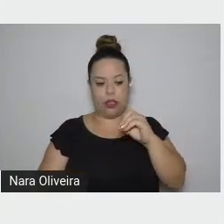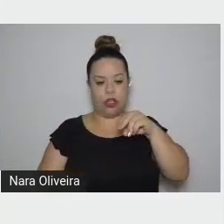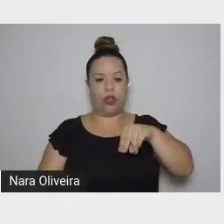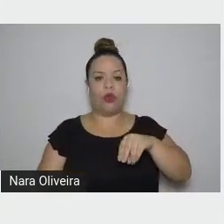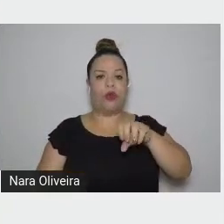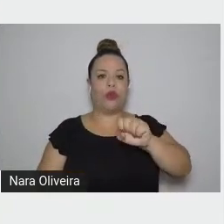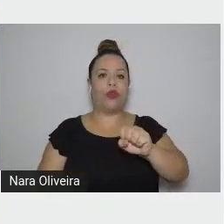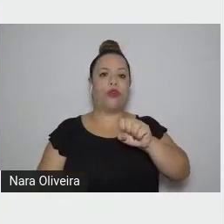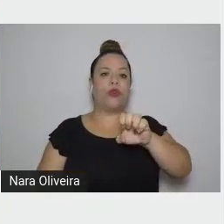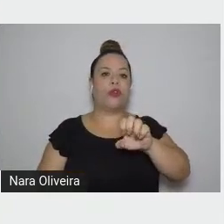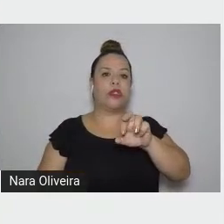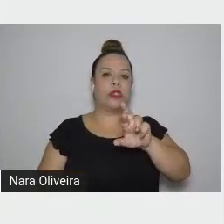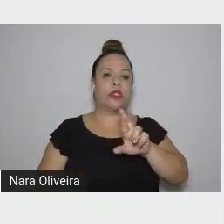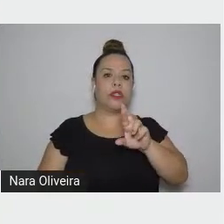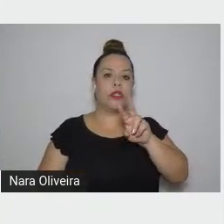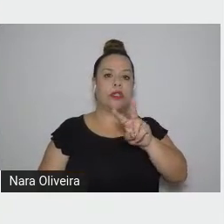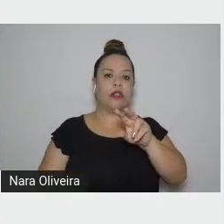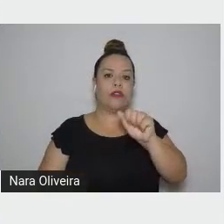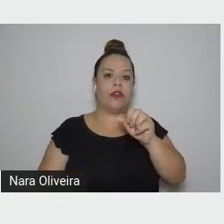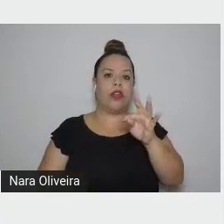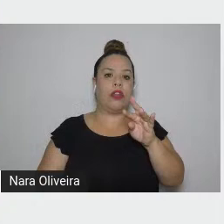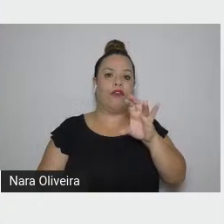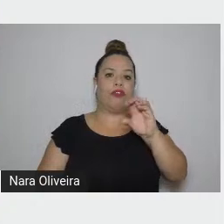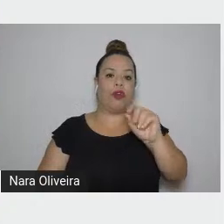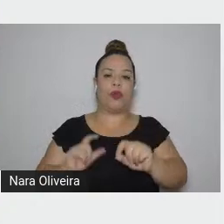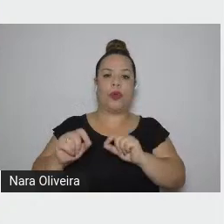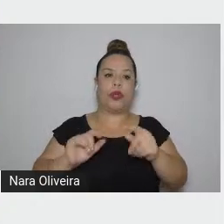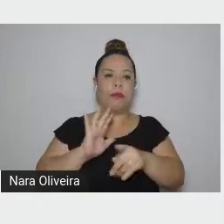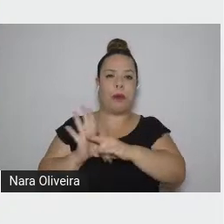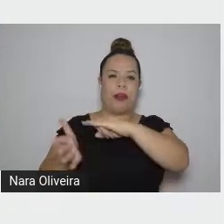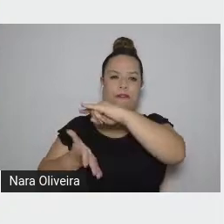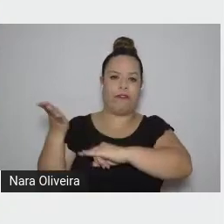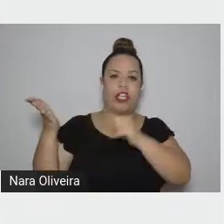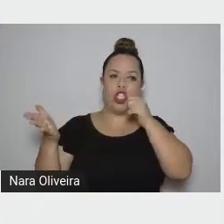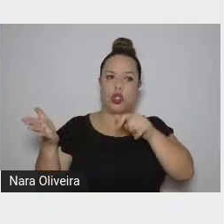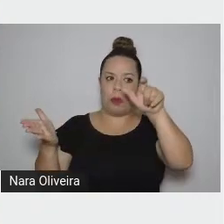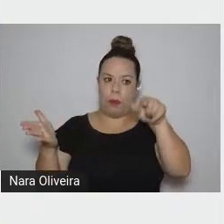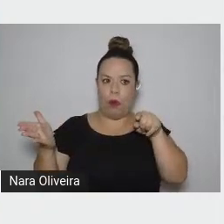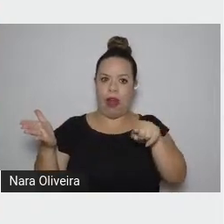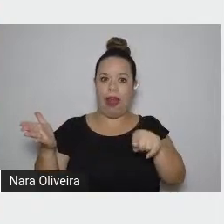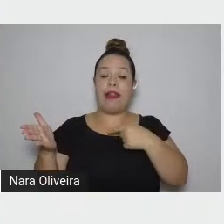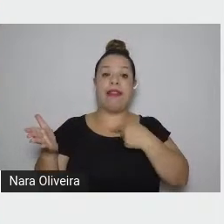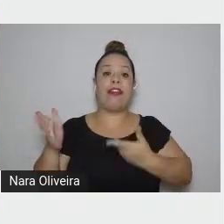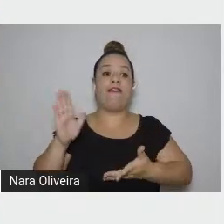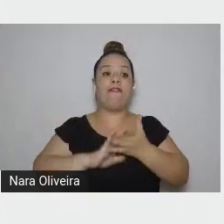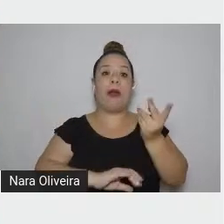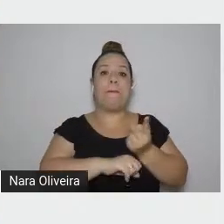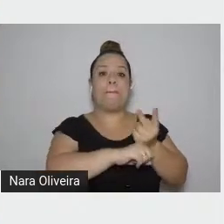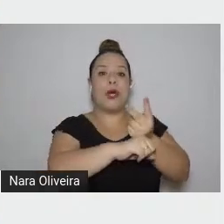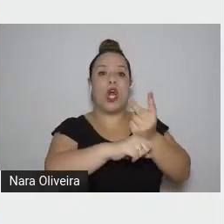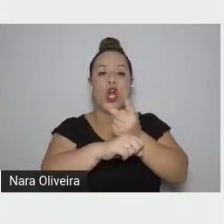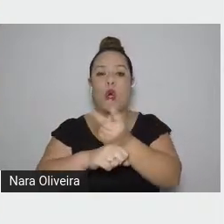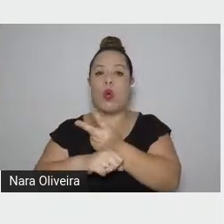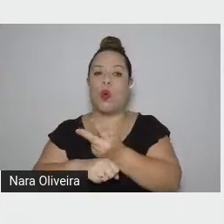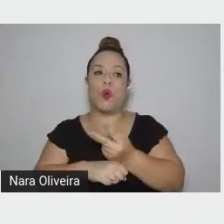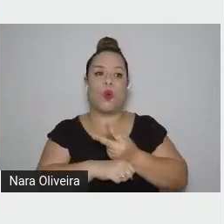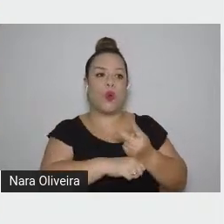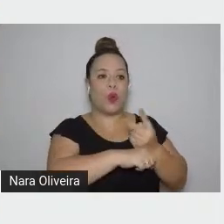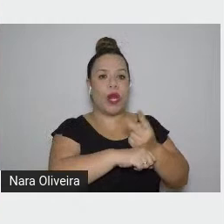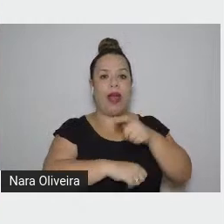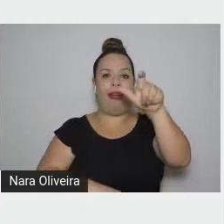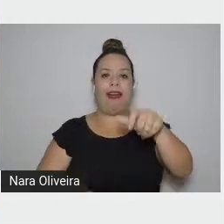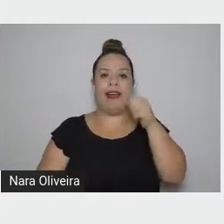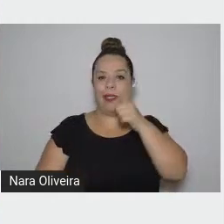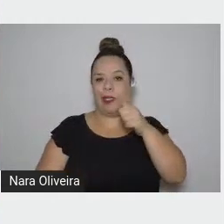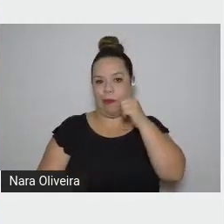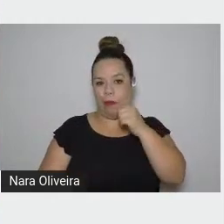a ficha de uma mulher e ele vai em busca dessa mulher para